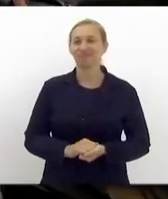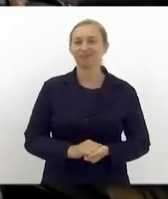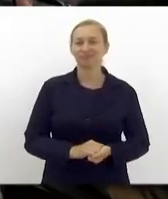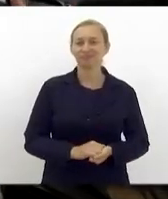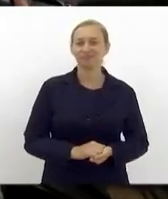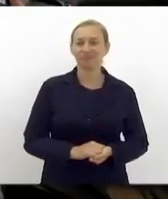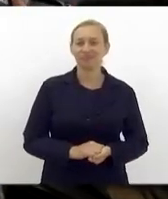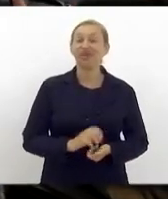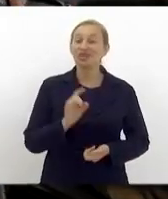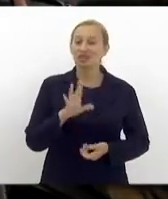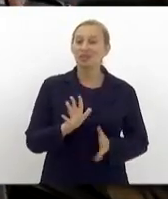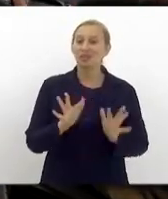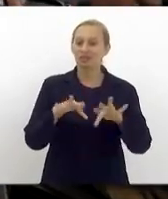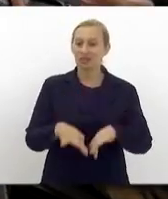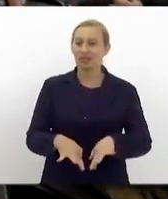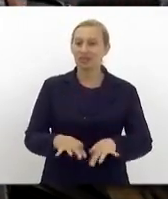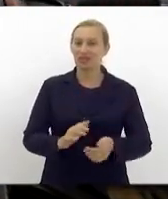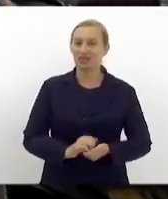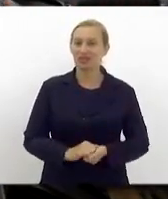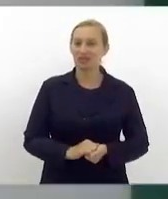E, para concluir,